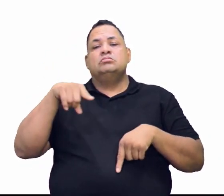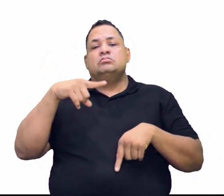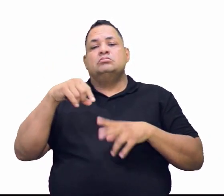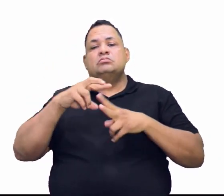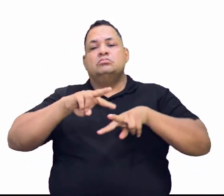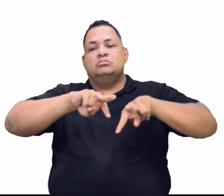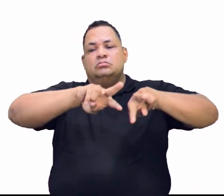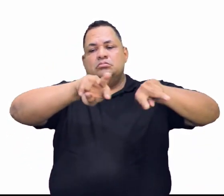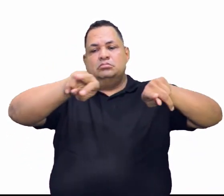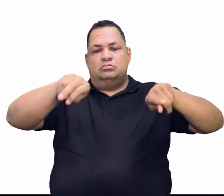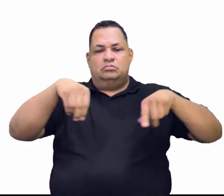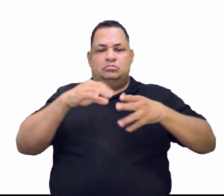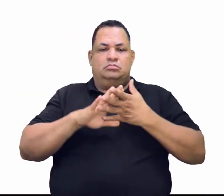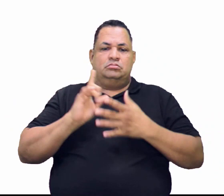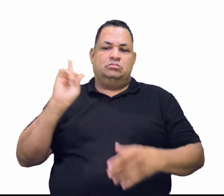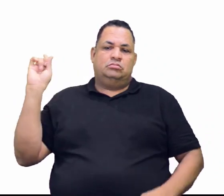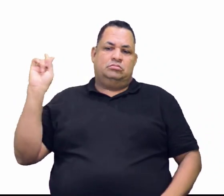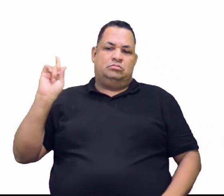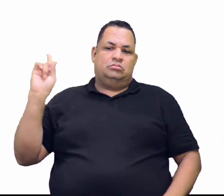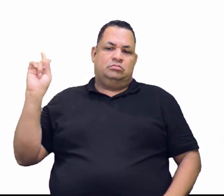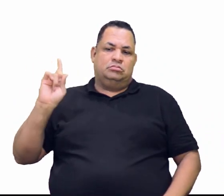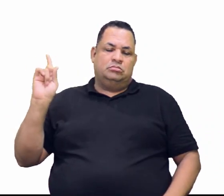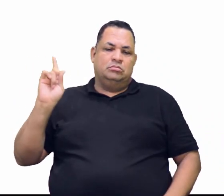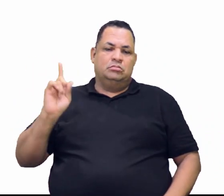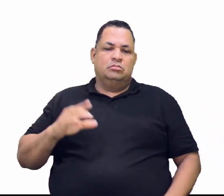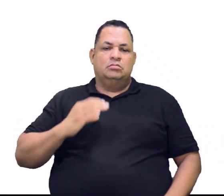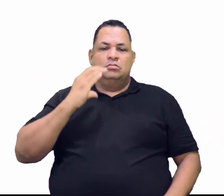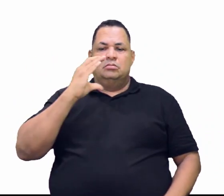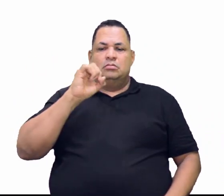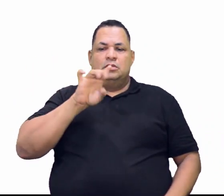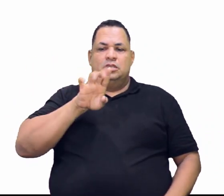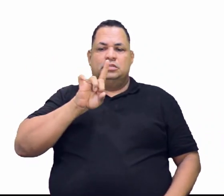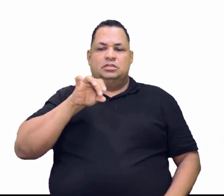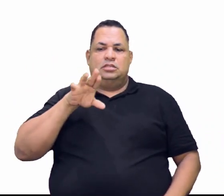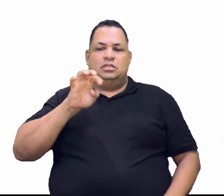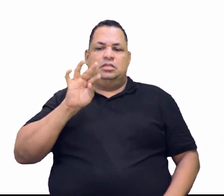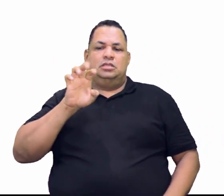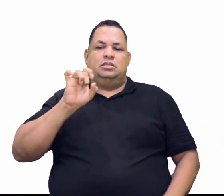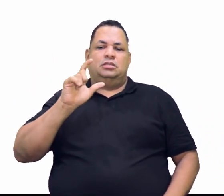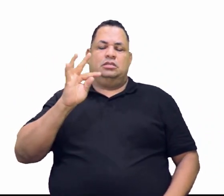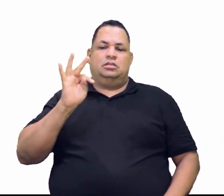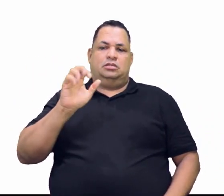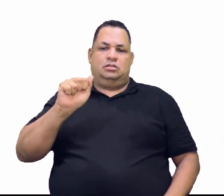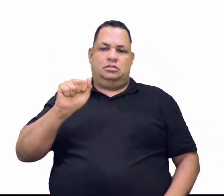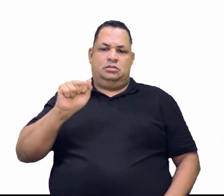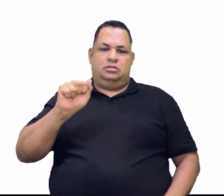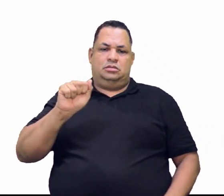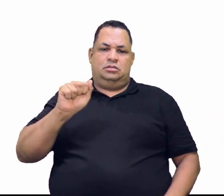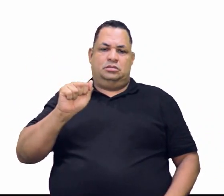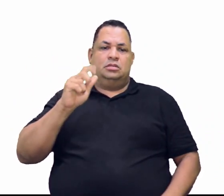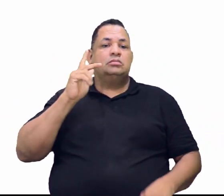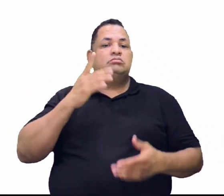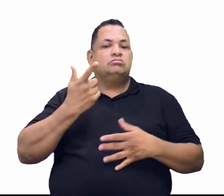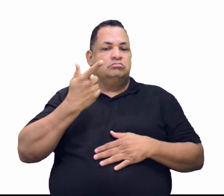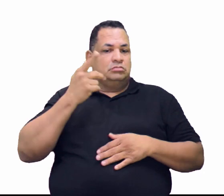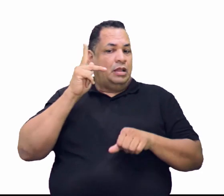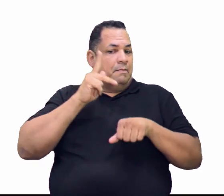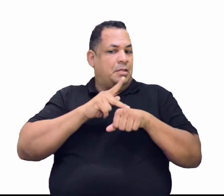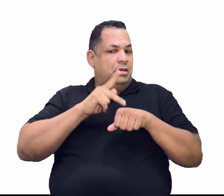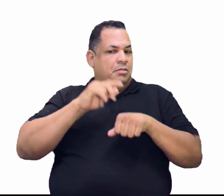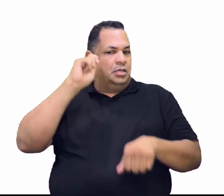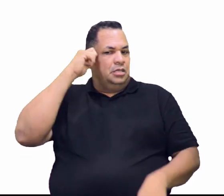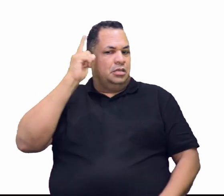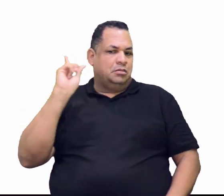Em consequência da exploração do minério. Tá aí, garoto. Essa aí é a casterita.